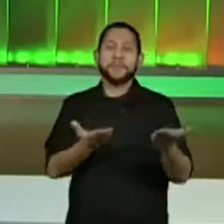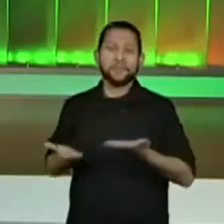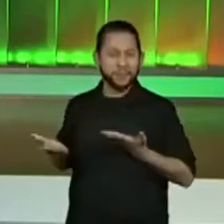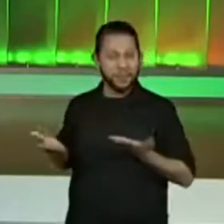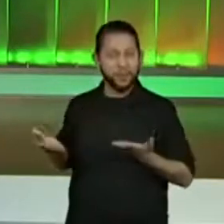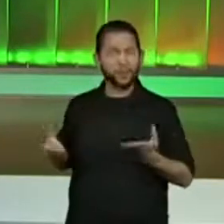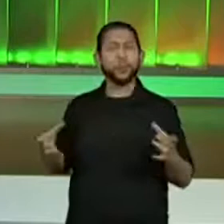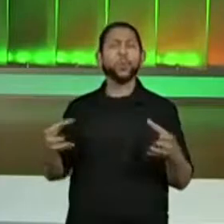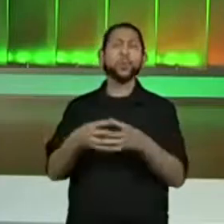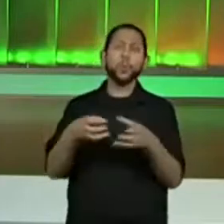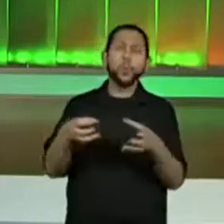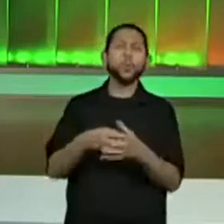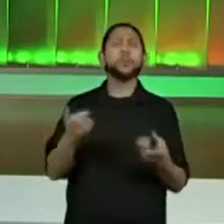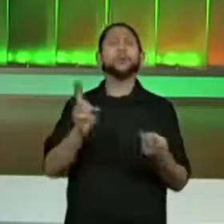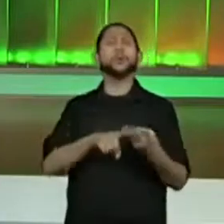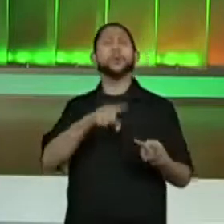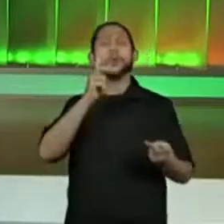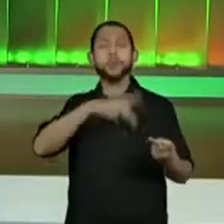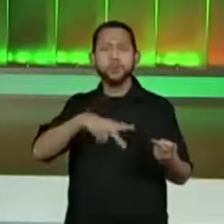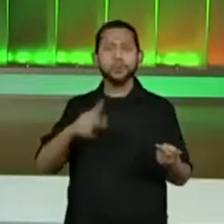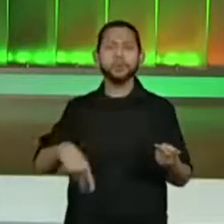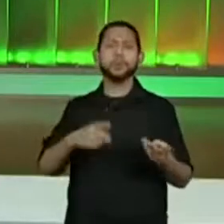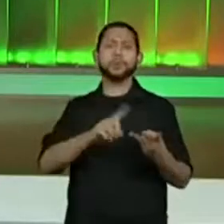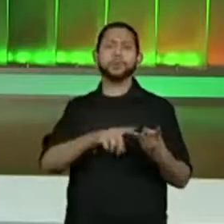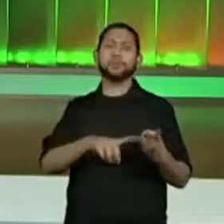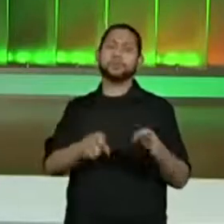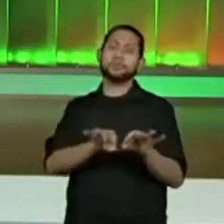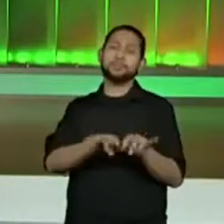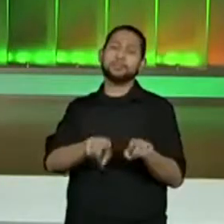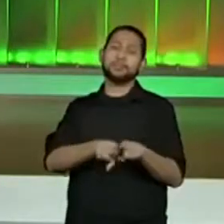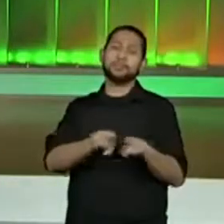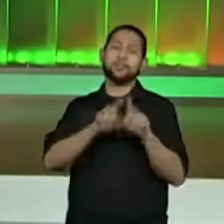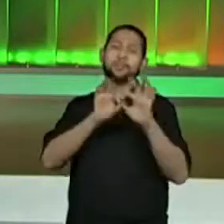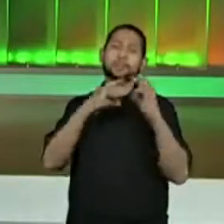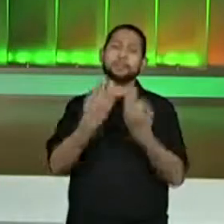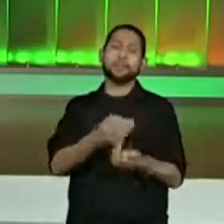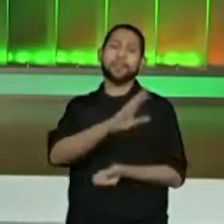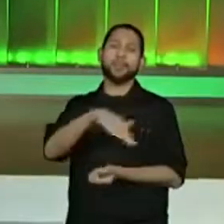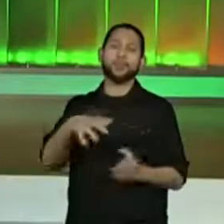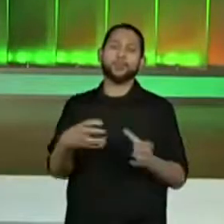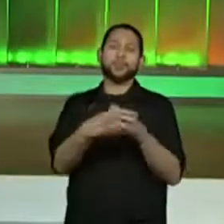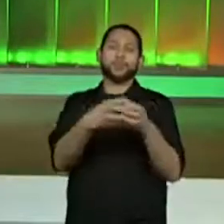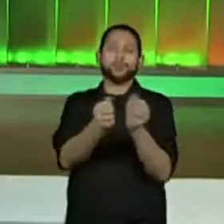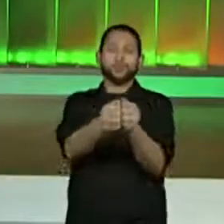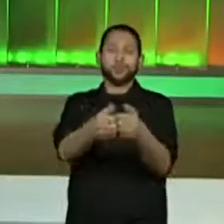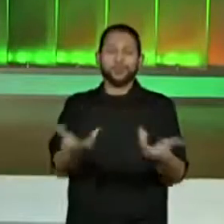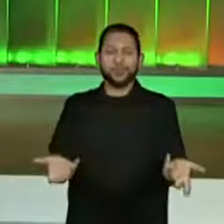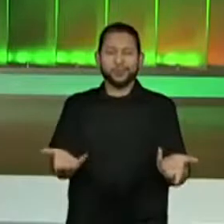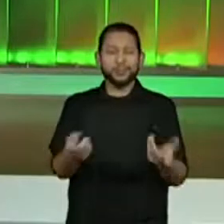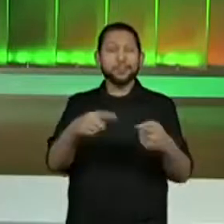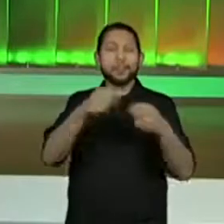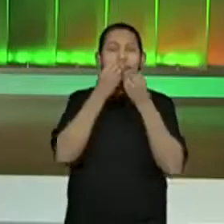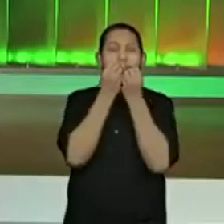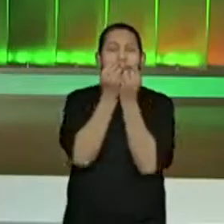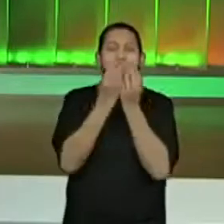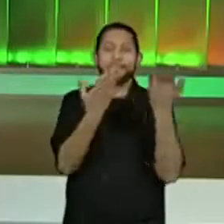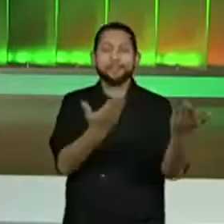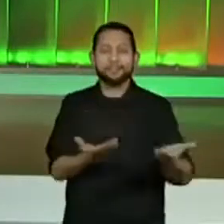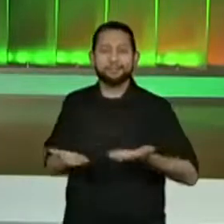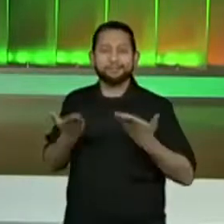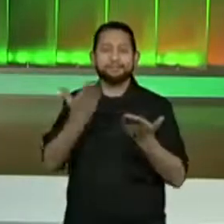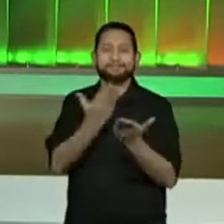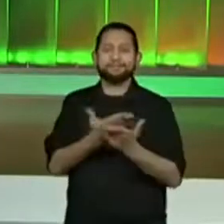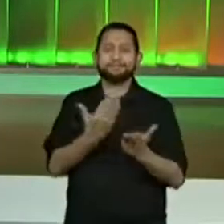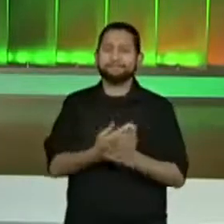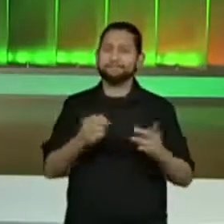essa galerinha, aos professores e aos familiares que nos acompanham. Todos muito, muito, muito bem-vindos e